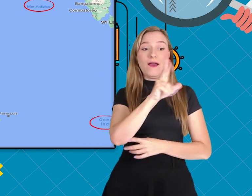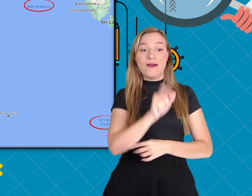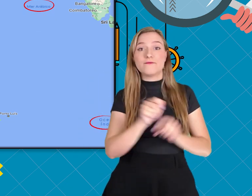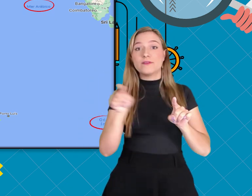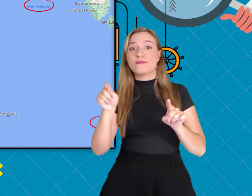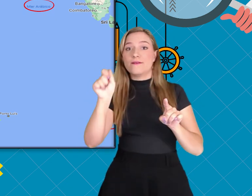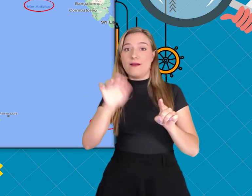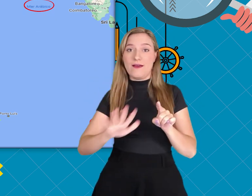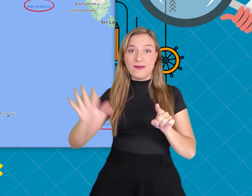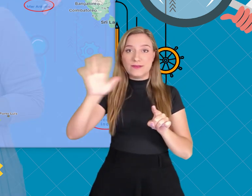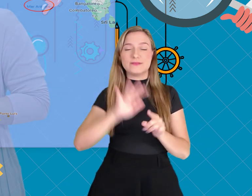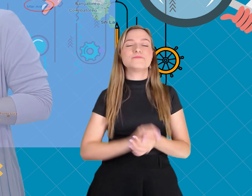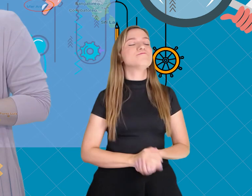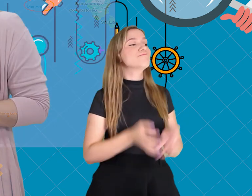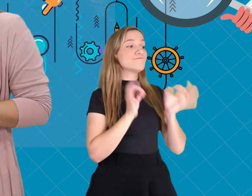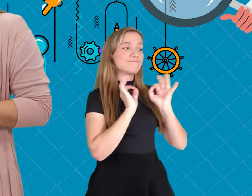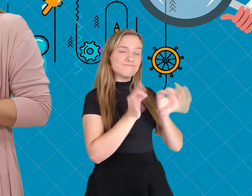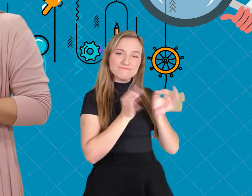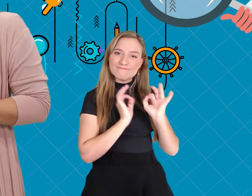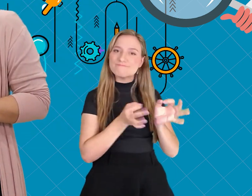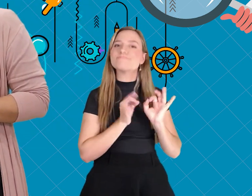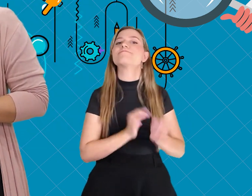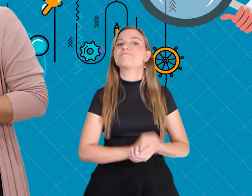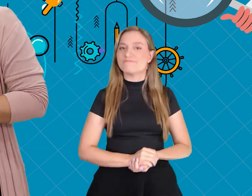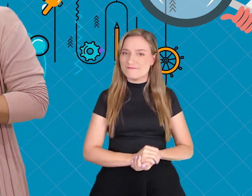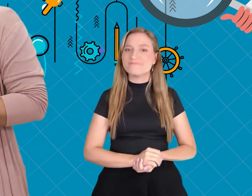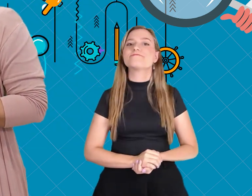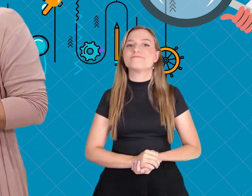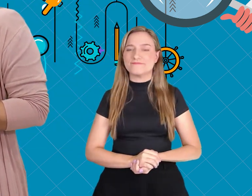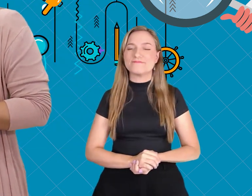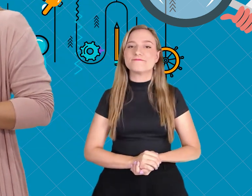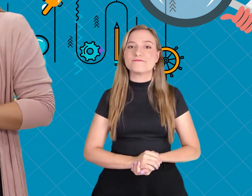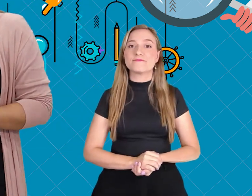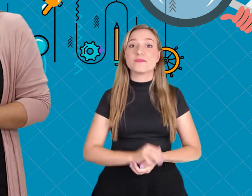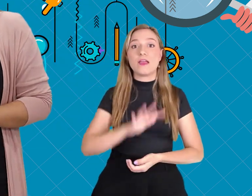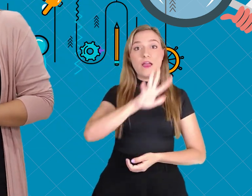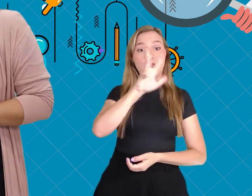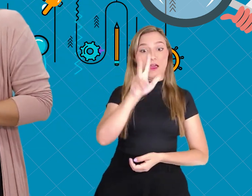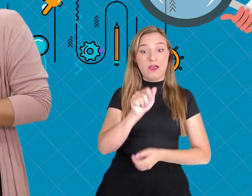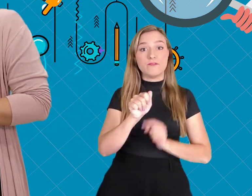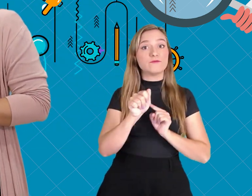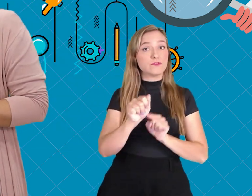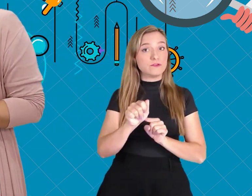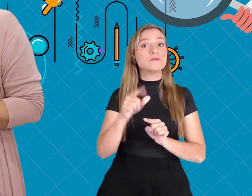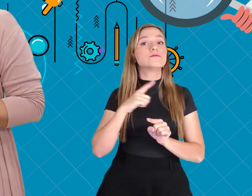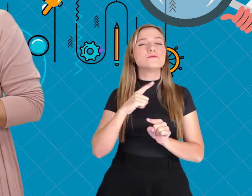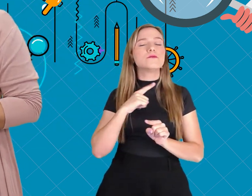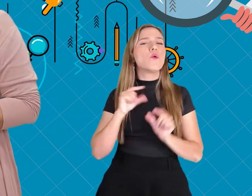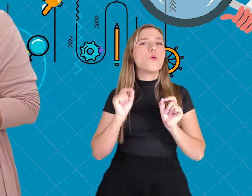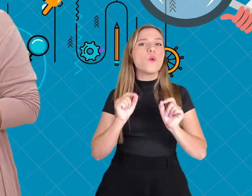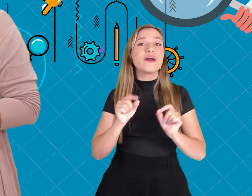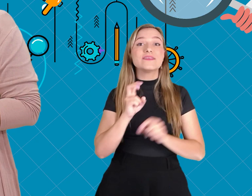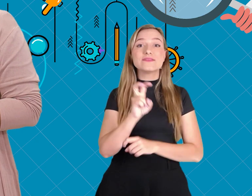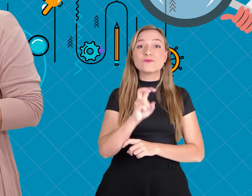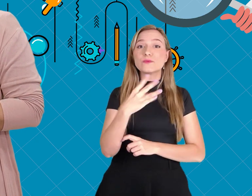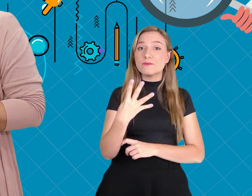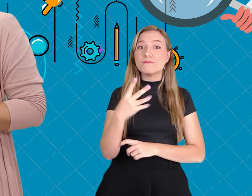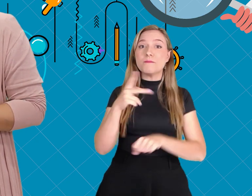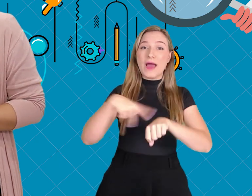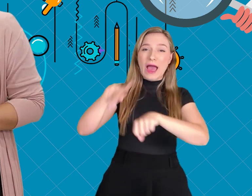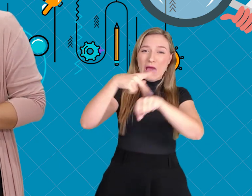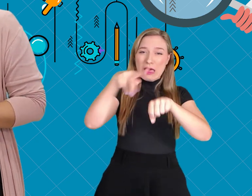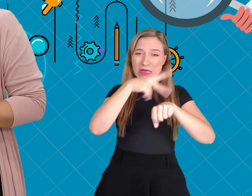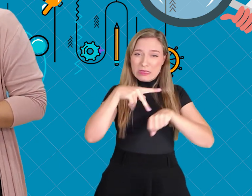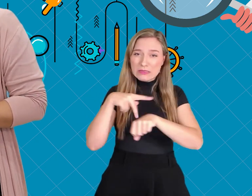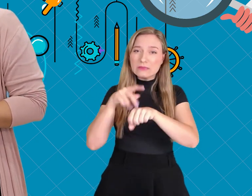África com a Ásia. Exatamente, Gabi! A África possui 54